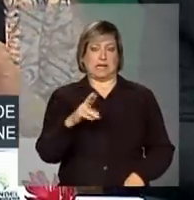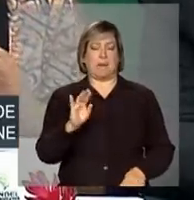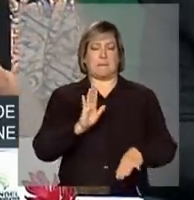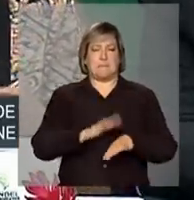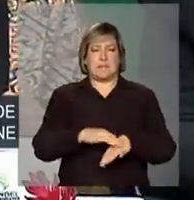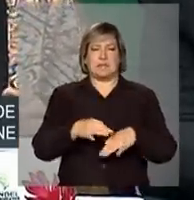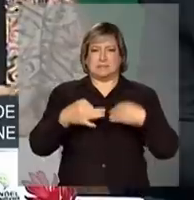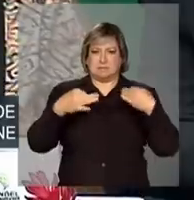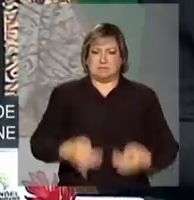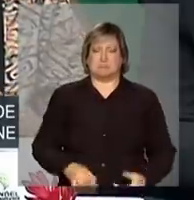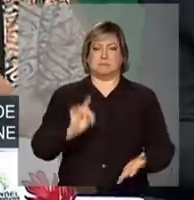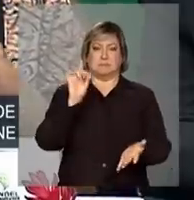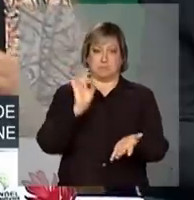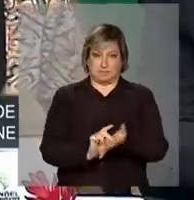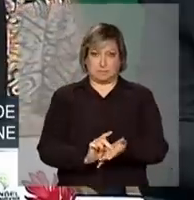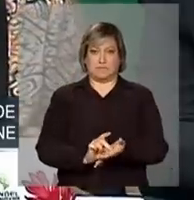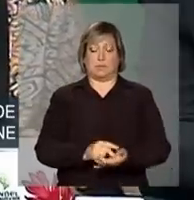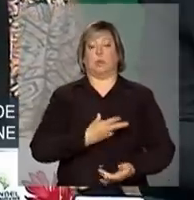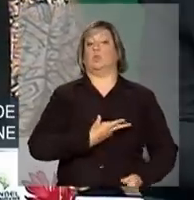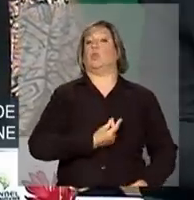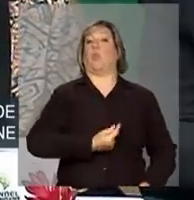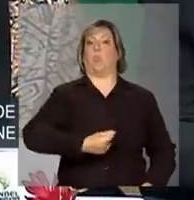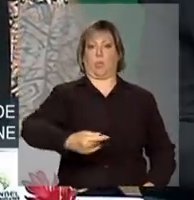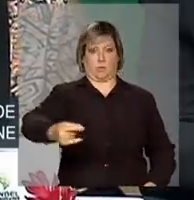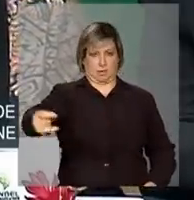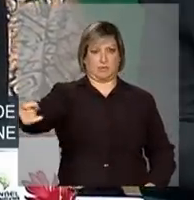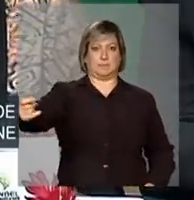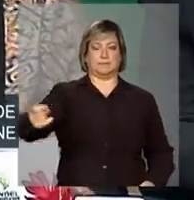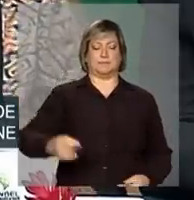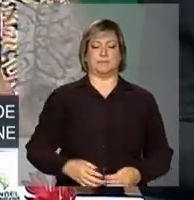efetivo, de grande durabilidade.